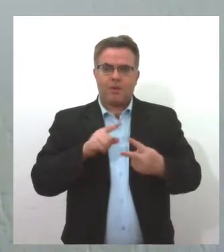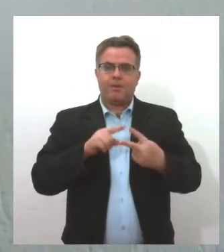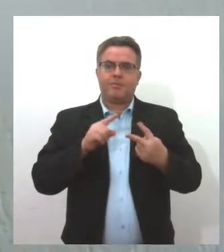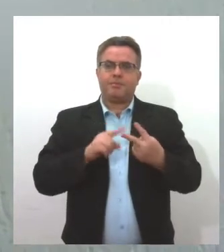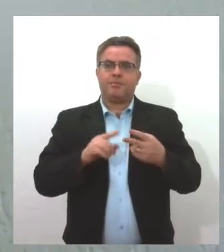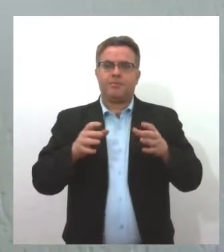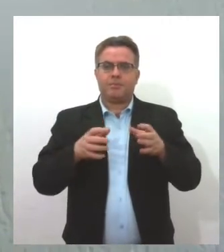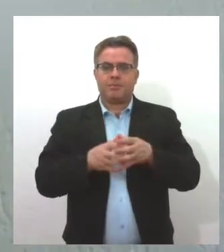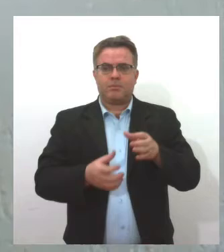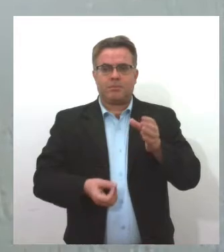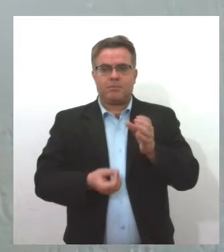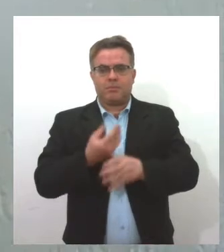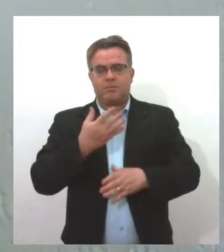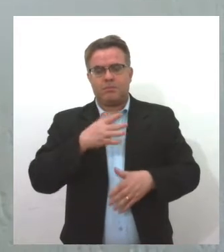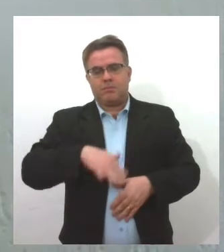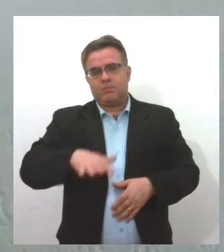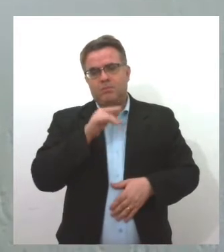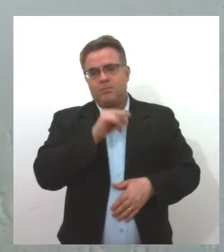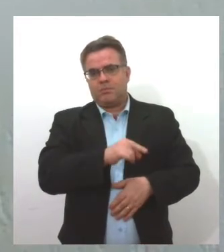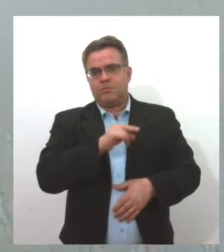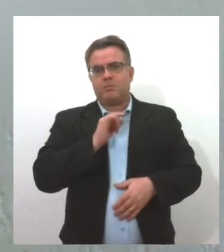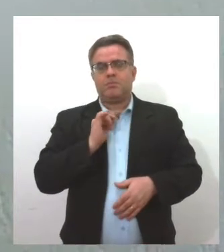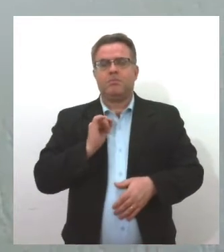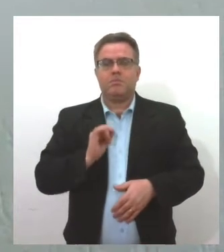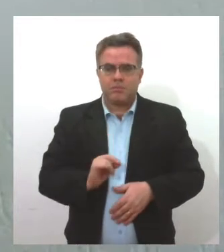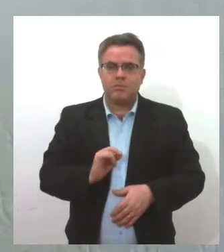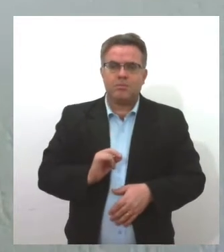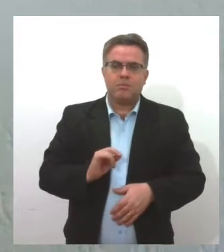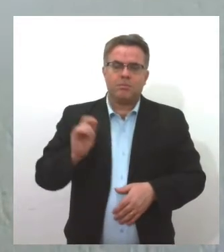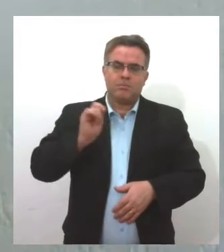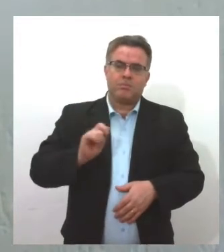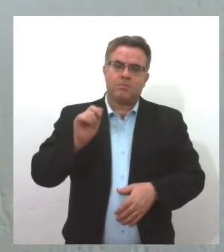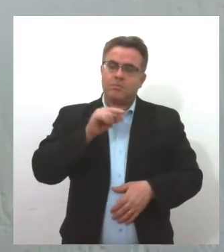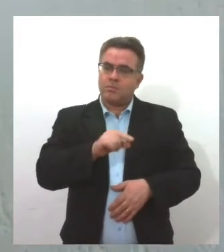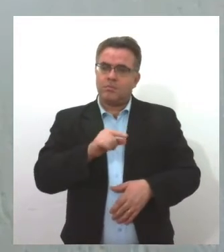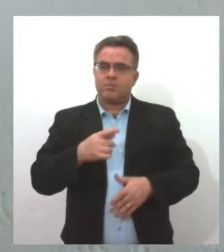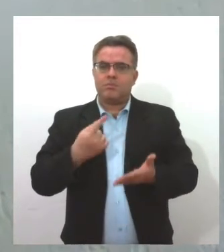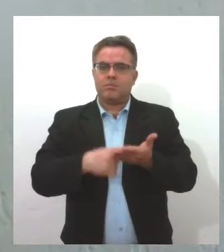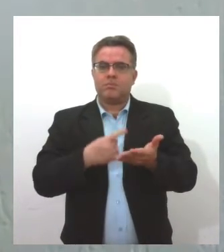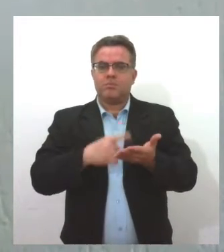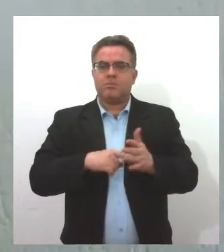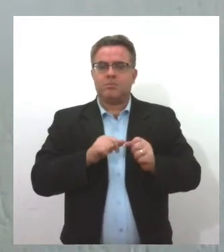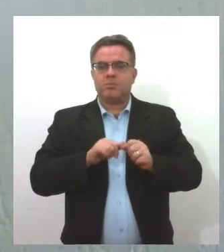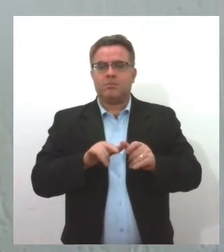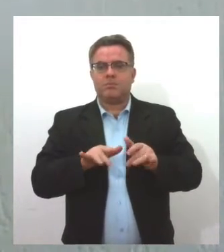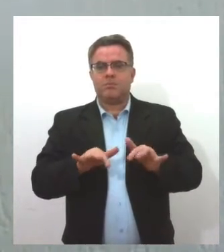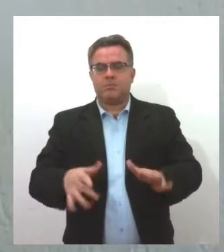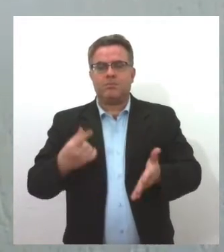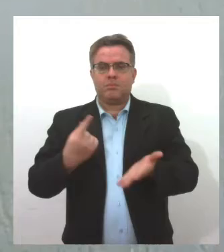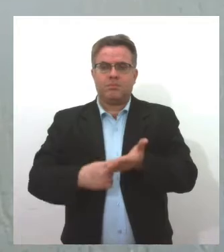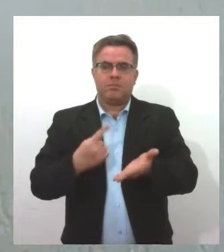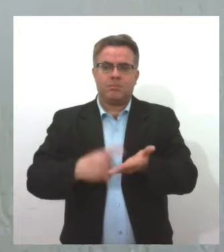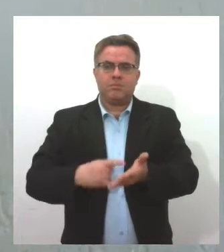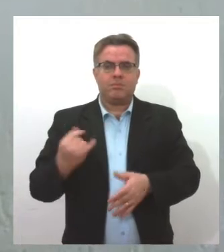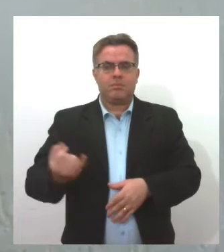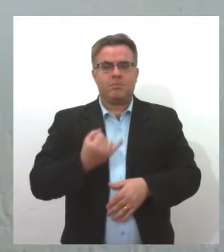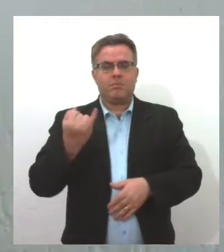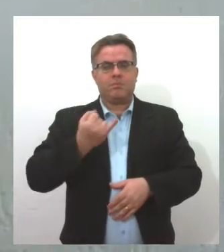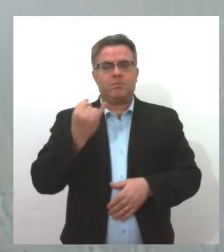surgiram dentro do Emboaça. Ou seja, essa multiplicação é uma coisa extremamente importante. Nós estamos